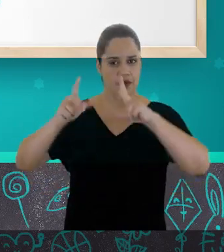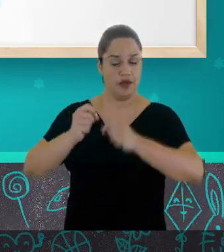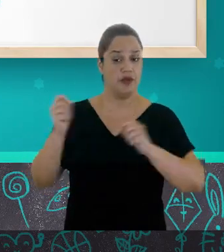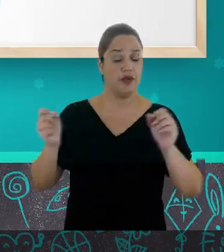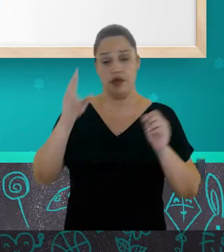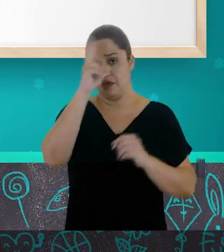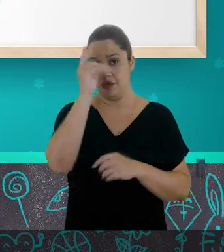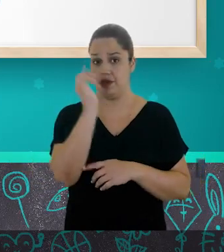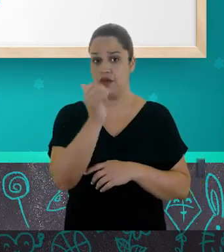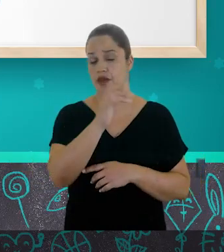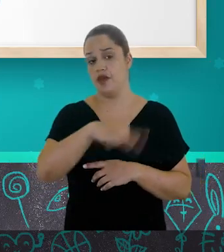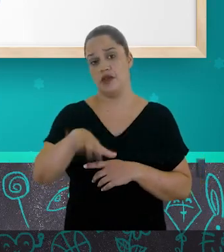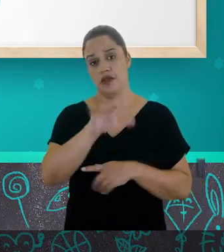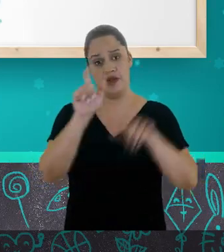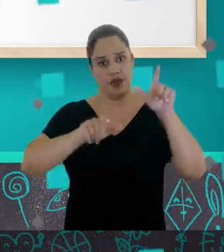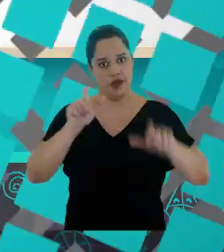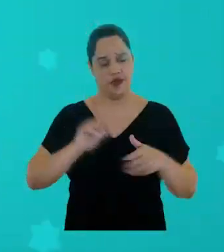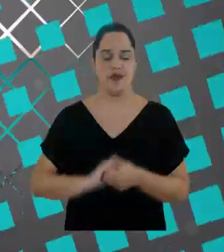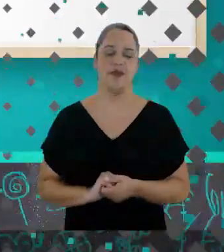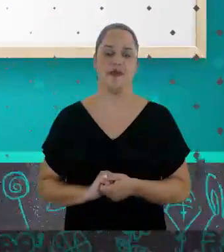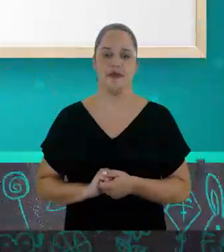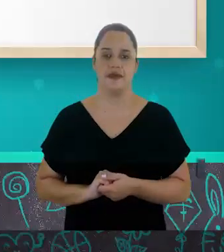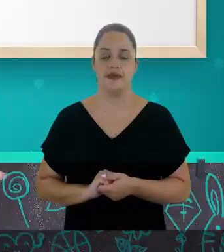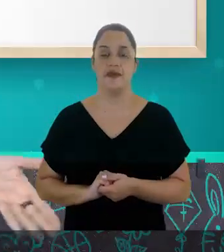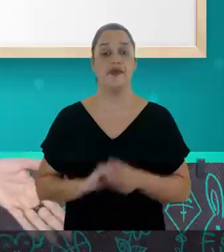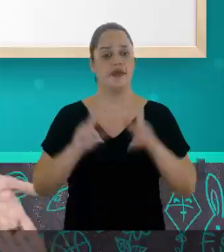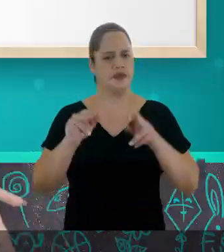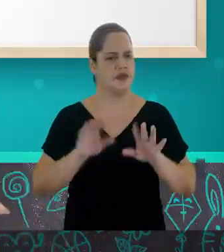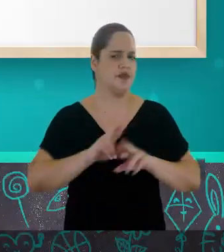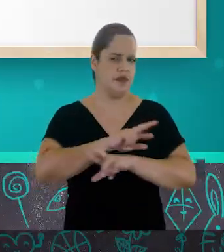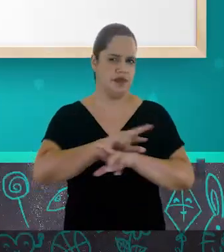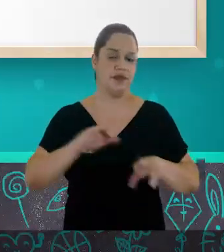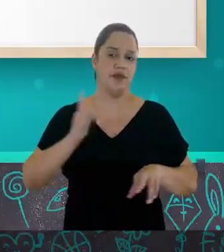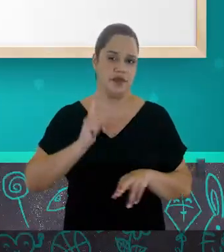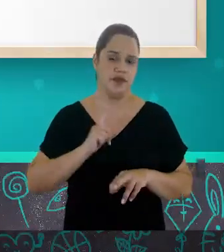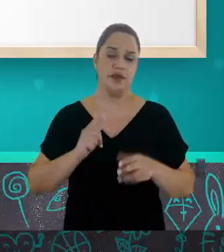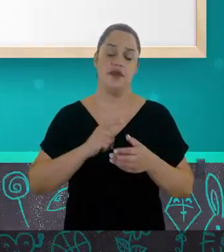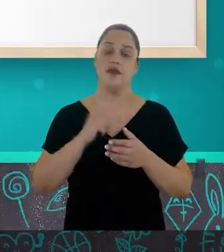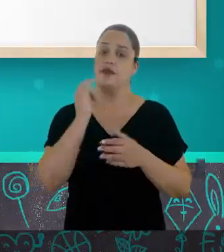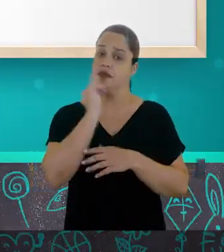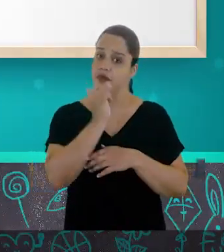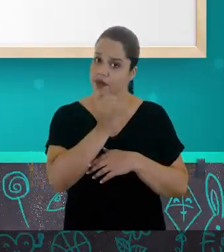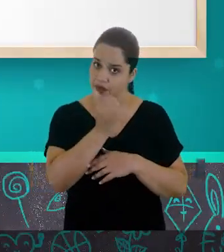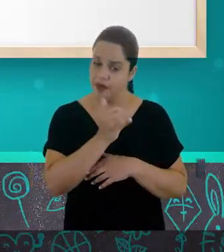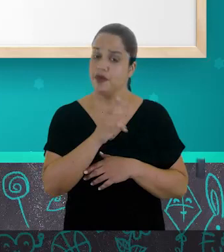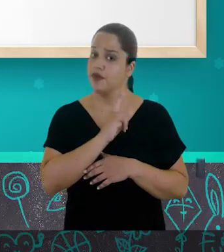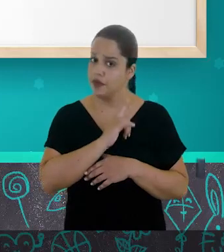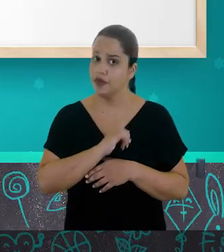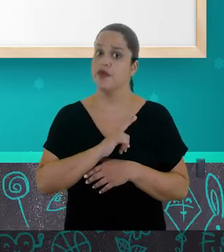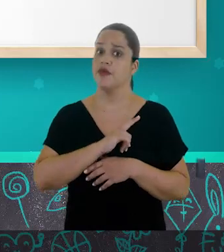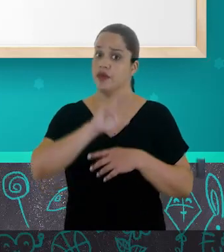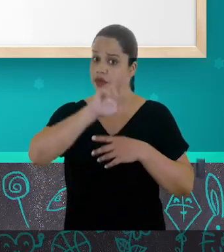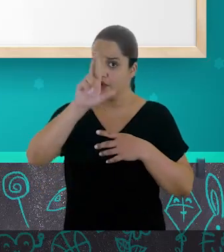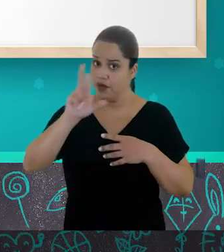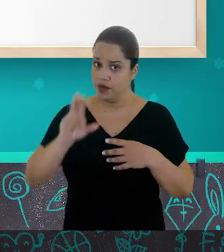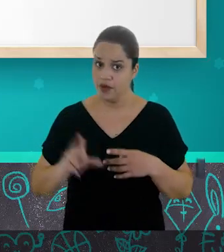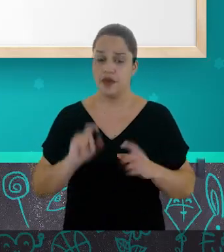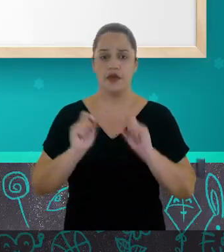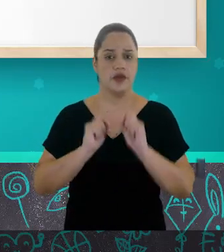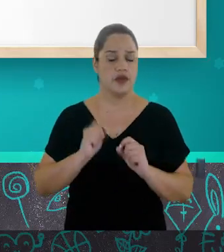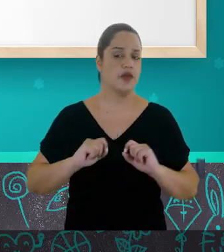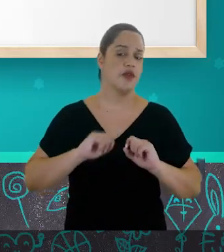história contada ou os personagens. Assim como há vários tipos de narrativa, há também diferentes